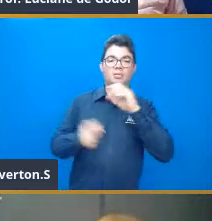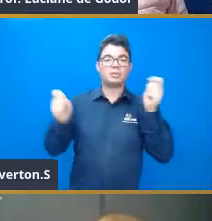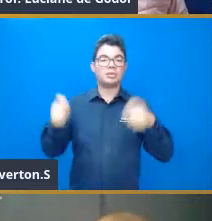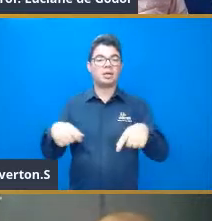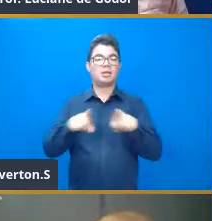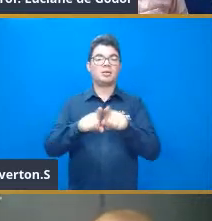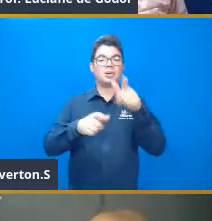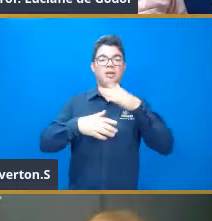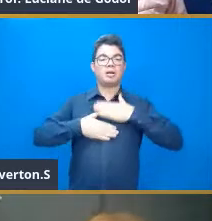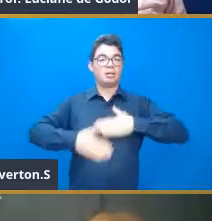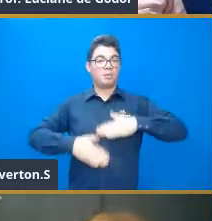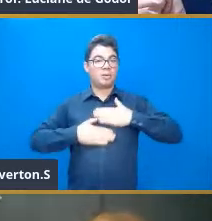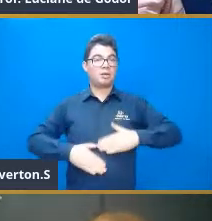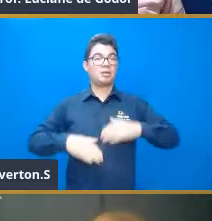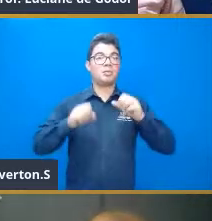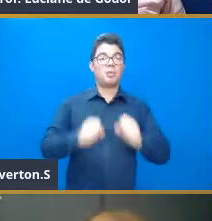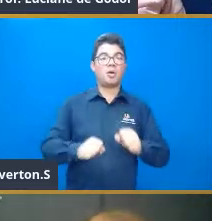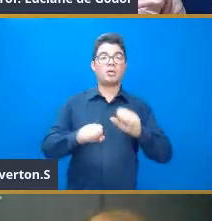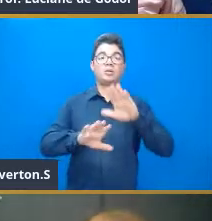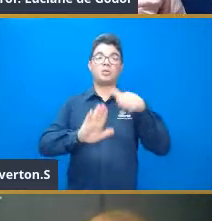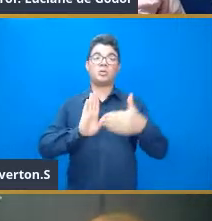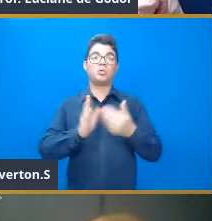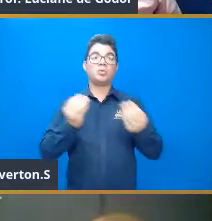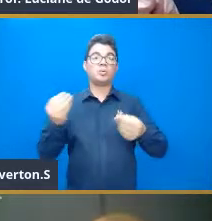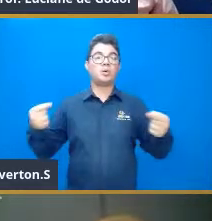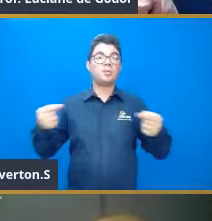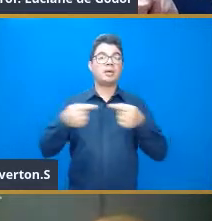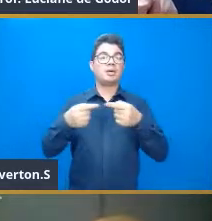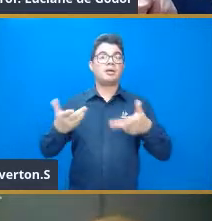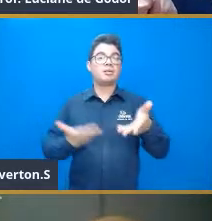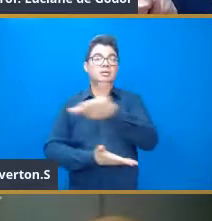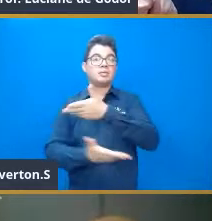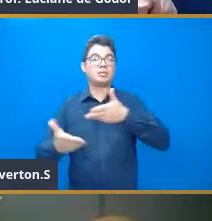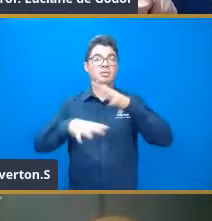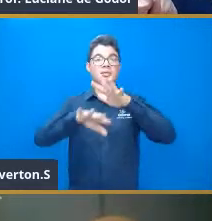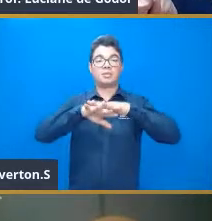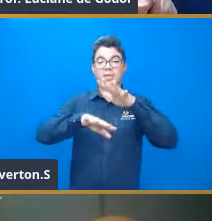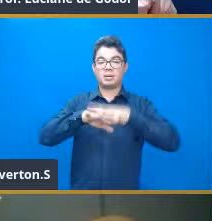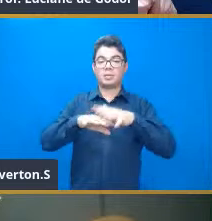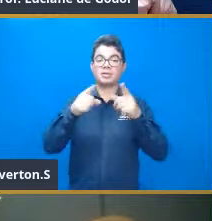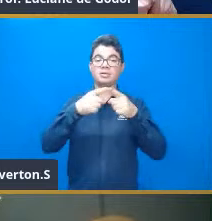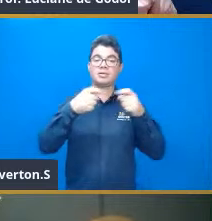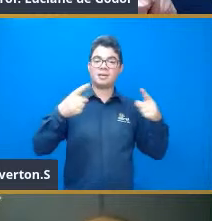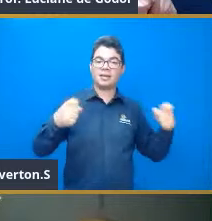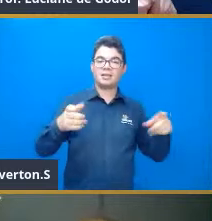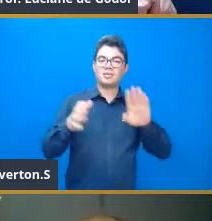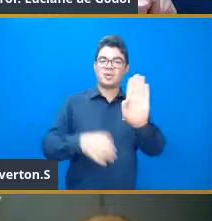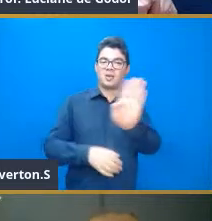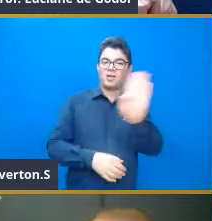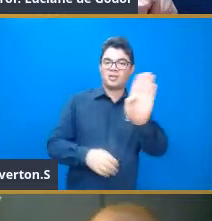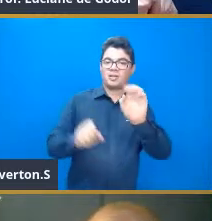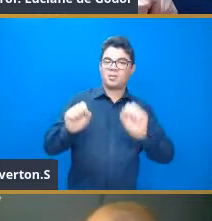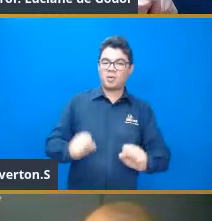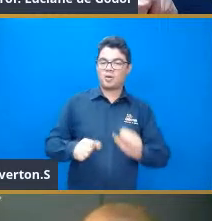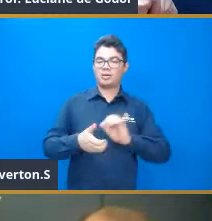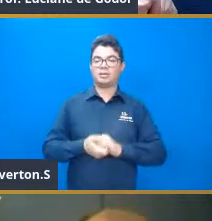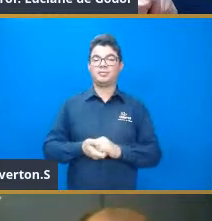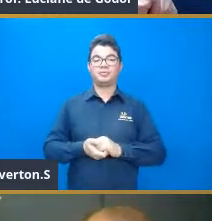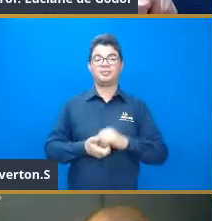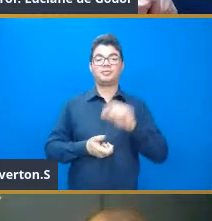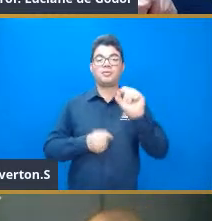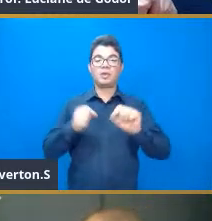lentamente. Então, tudo isso é aplicação da matemática ali nas ciências biológicas. Podemos pensar também na concentração de